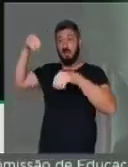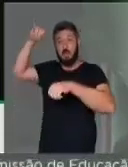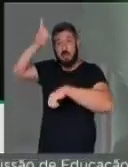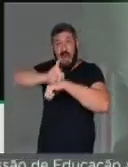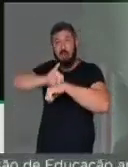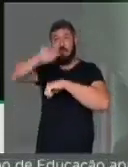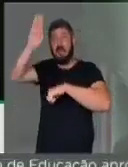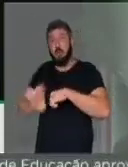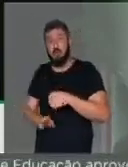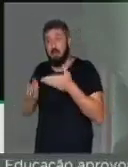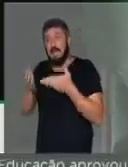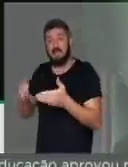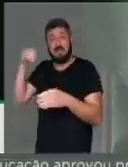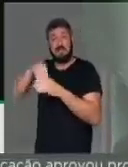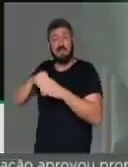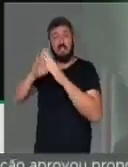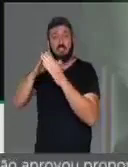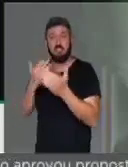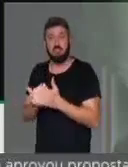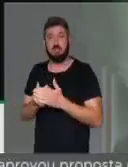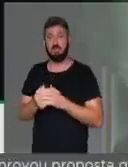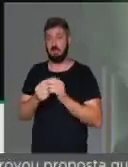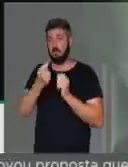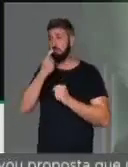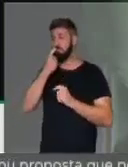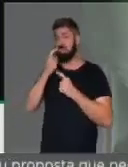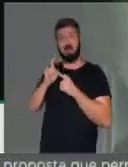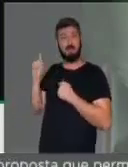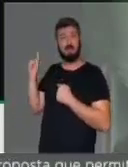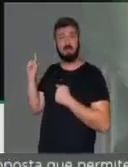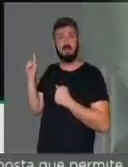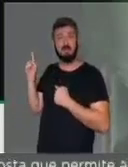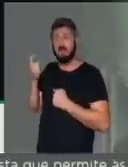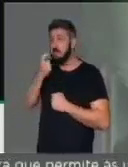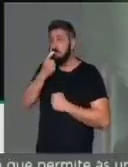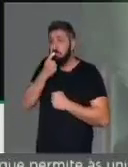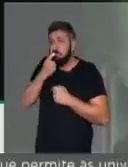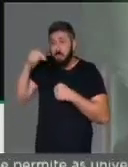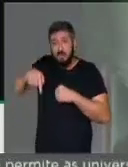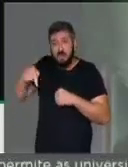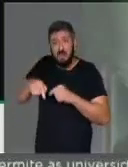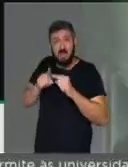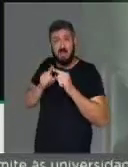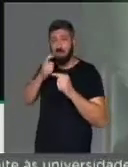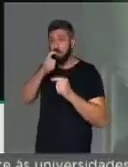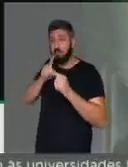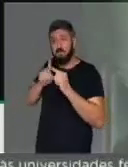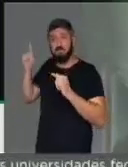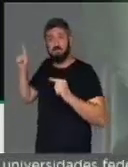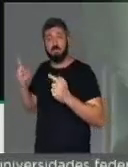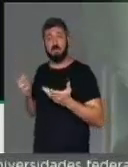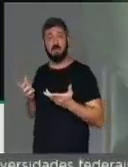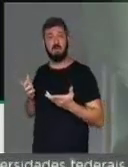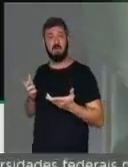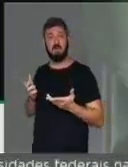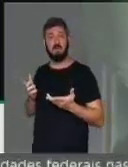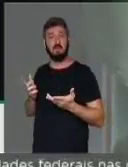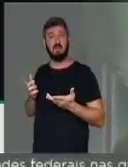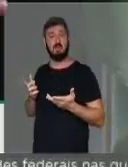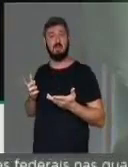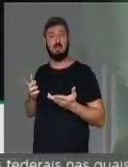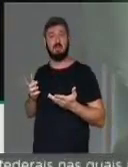piloto. Há alguns quilômetros, há alguns quilômetros do Palácio do Planalto.